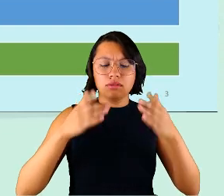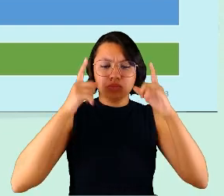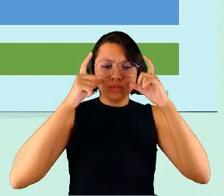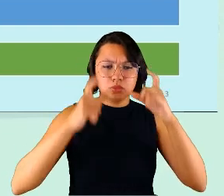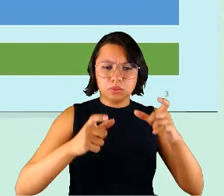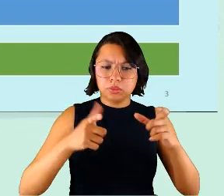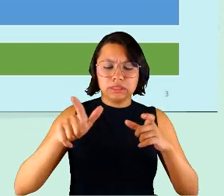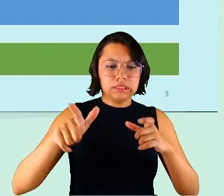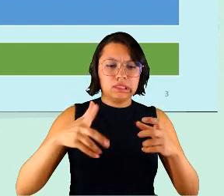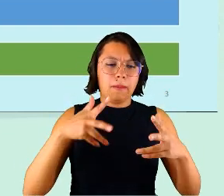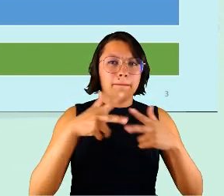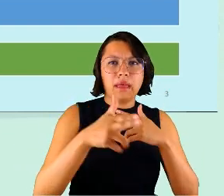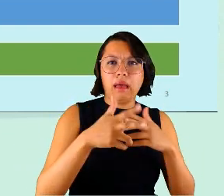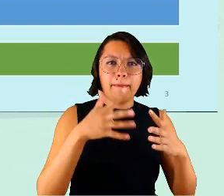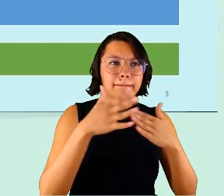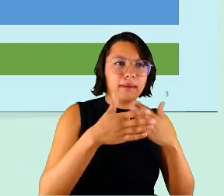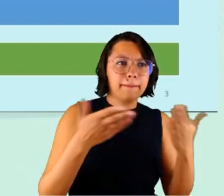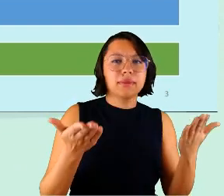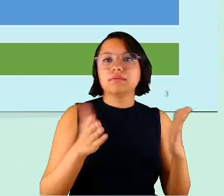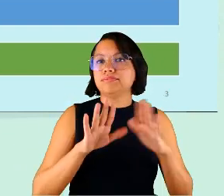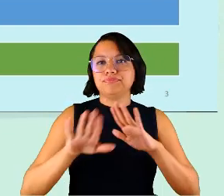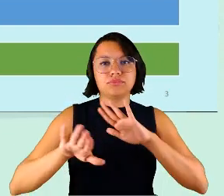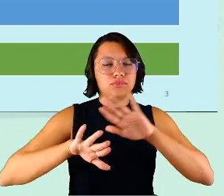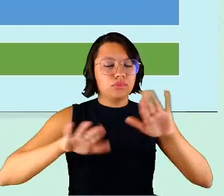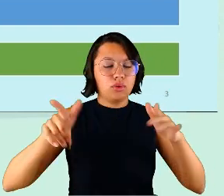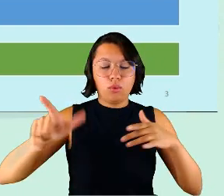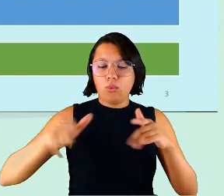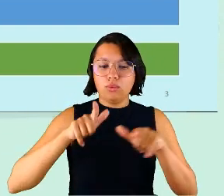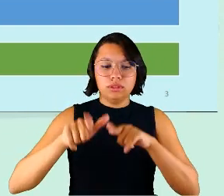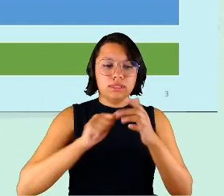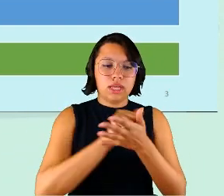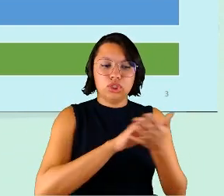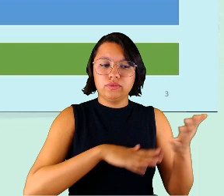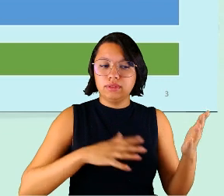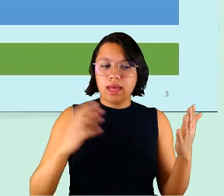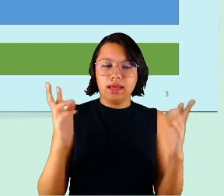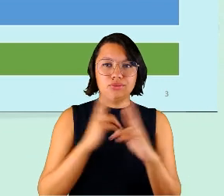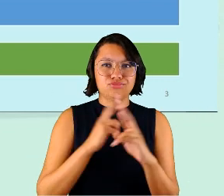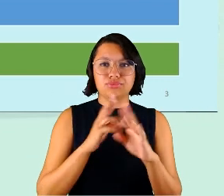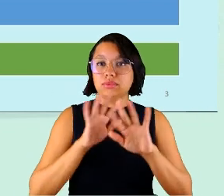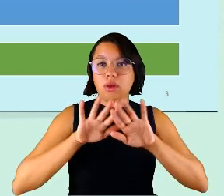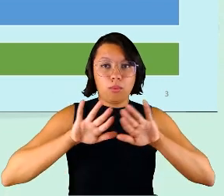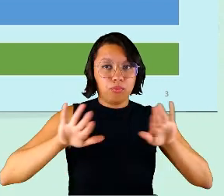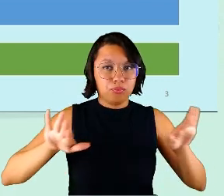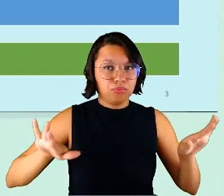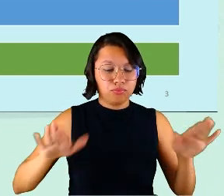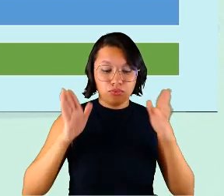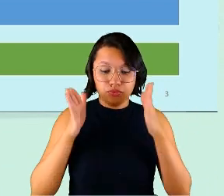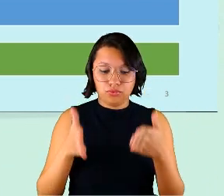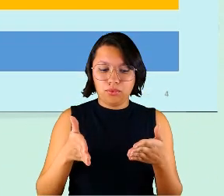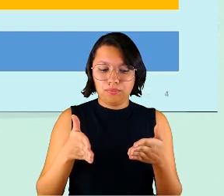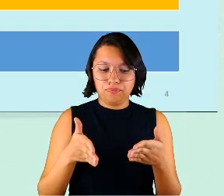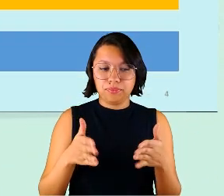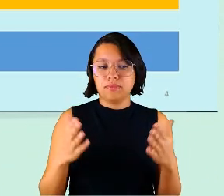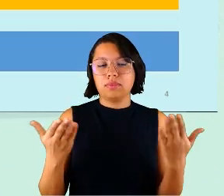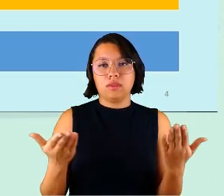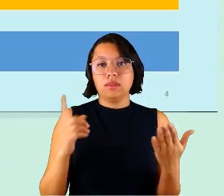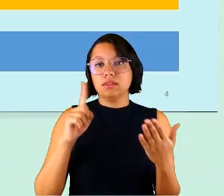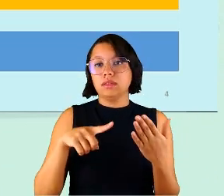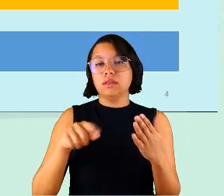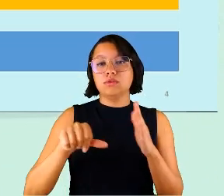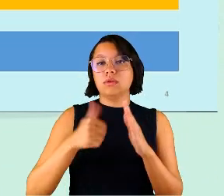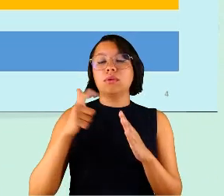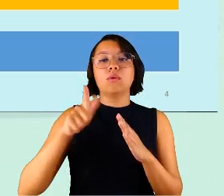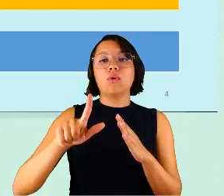interrupções, sem outras atividades concorrentes. Bom, esses seriam os primeiros.